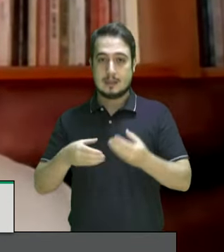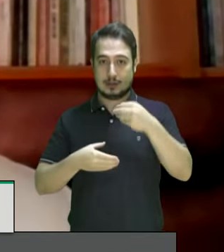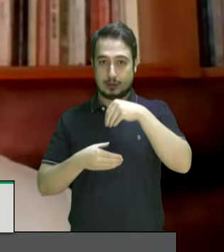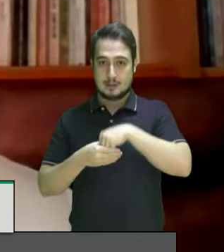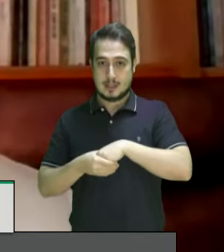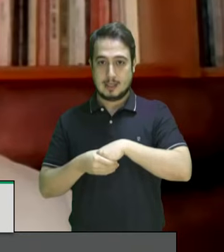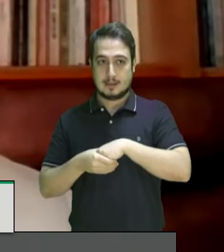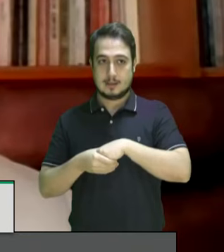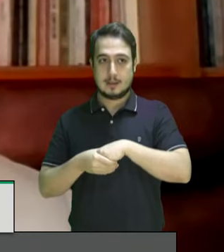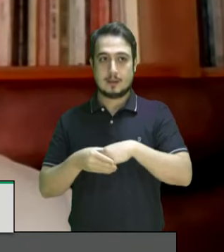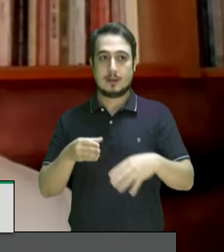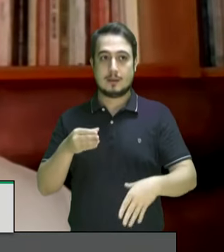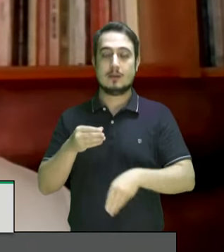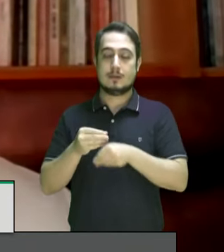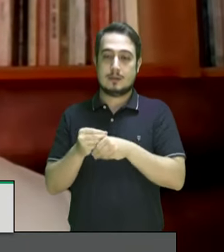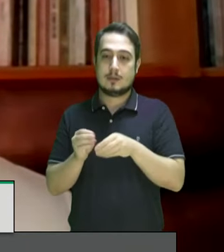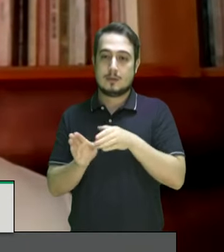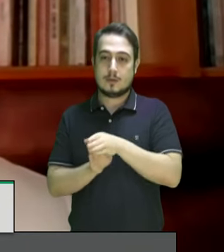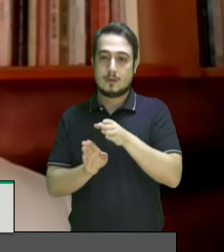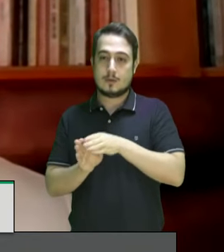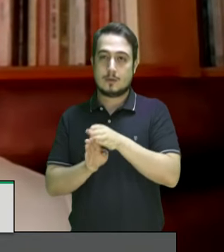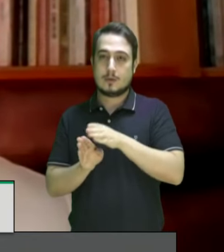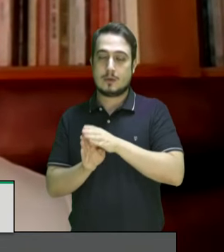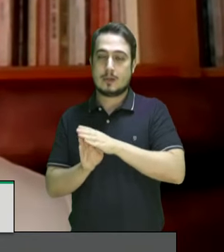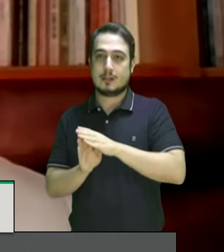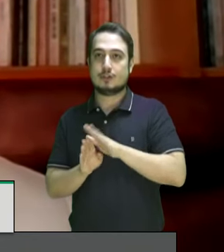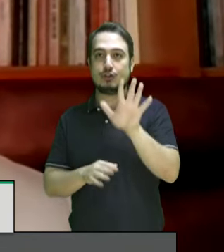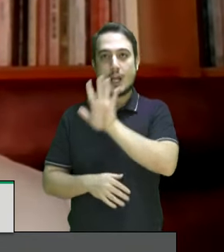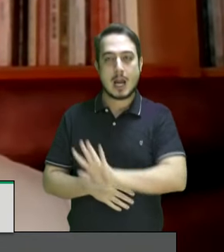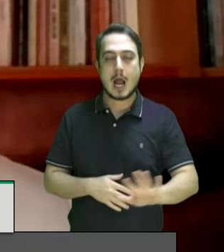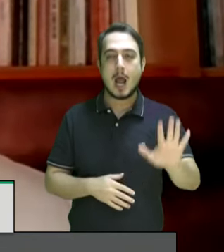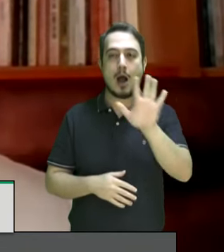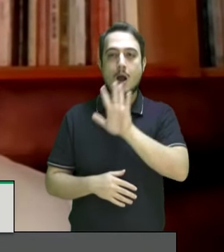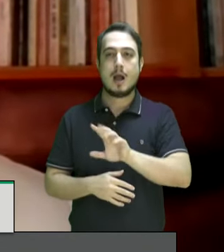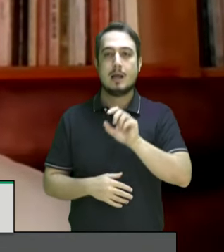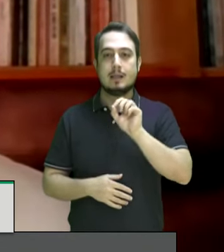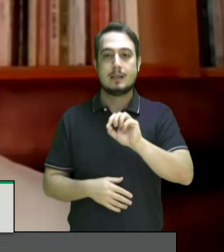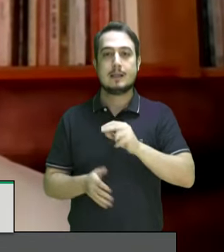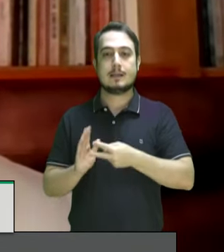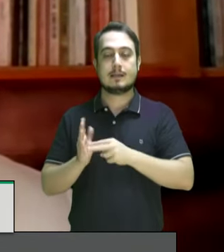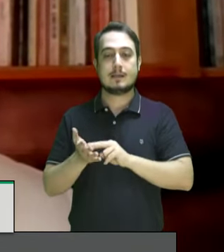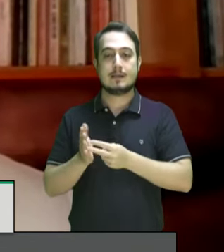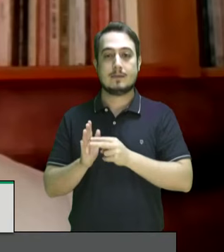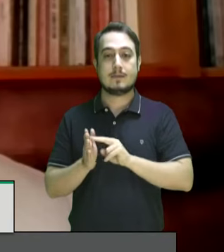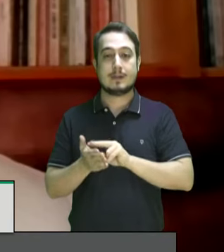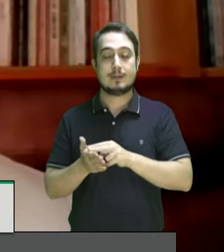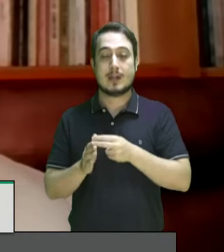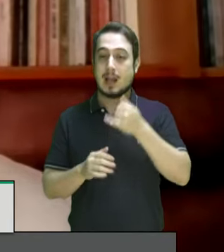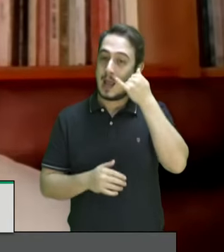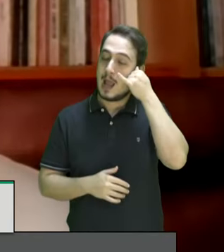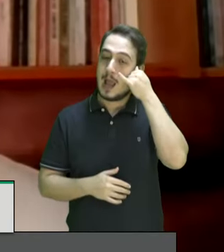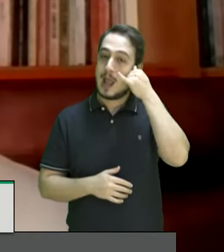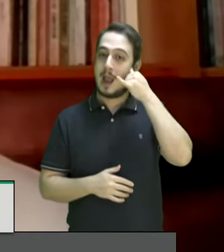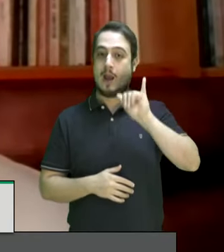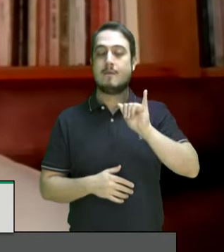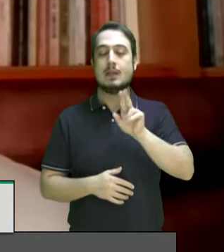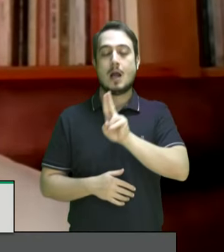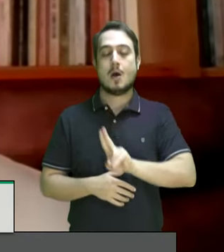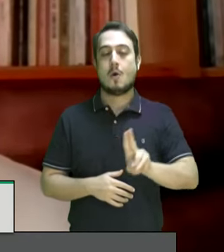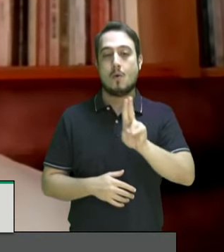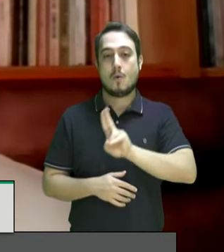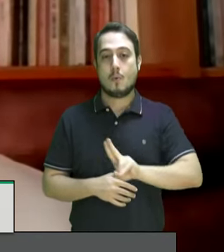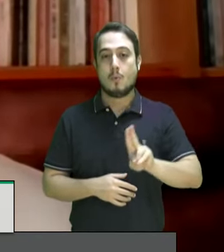nesta recomendação general do Comitê que tem que ver com a prevenção do uso